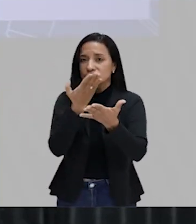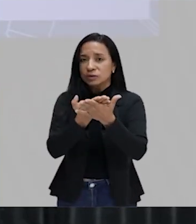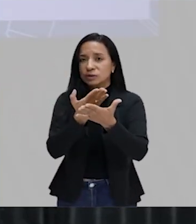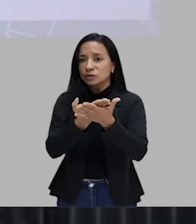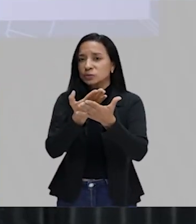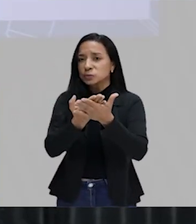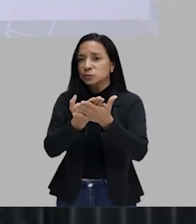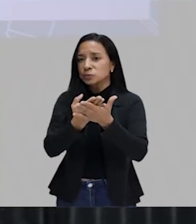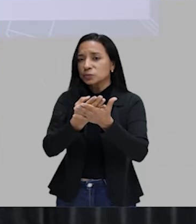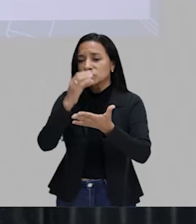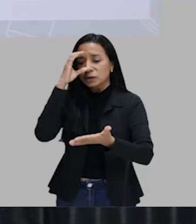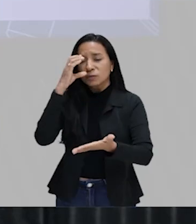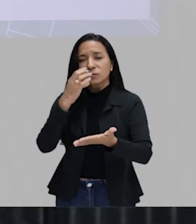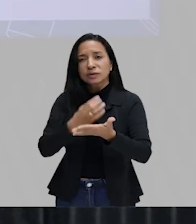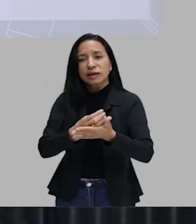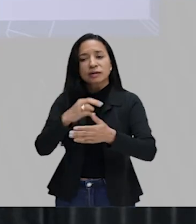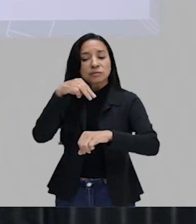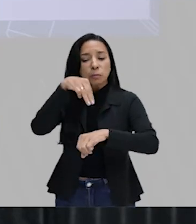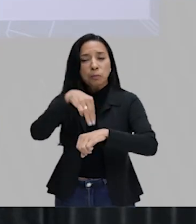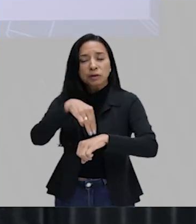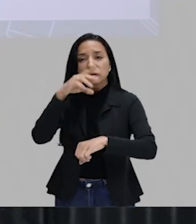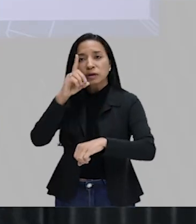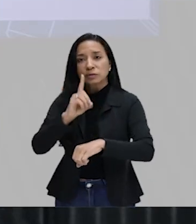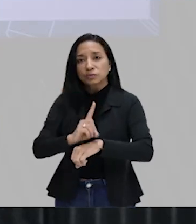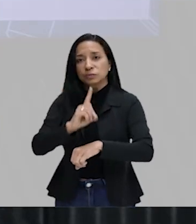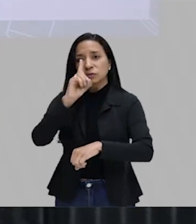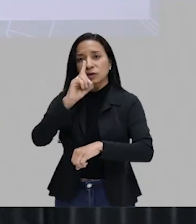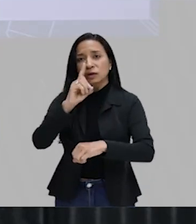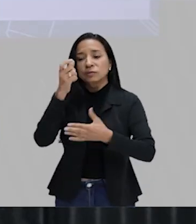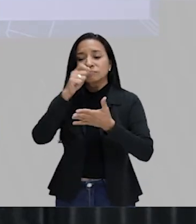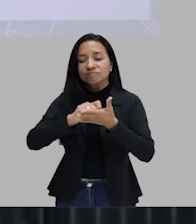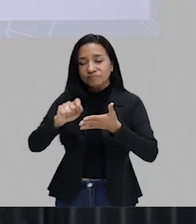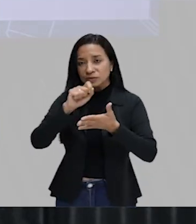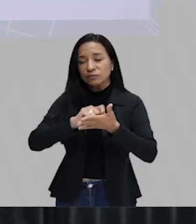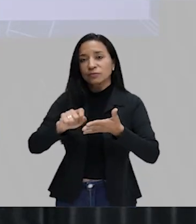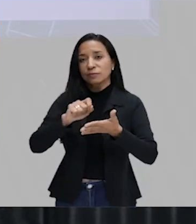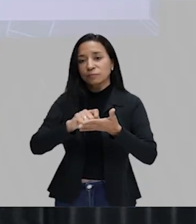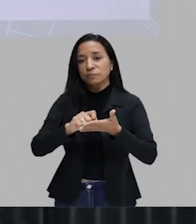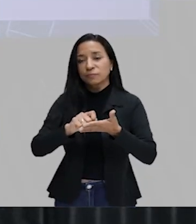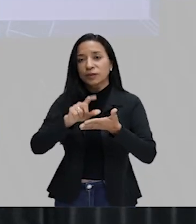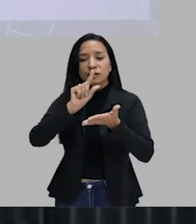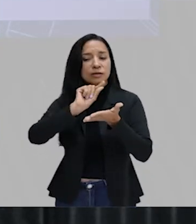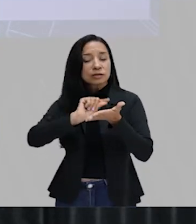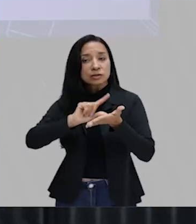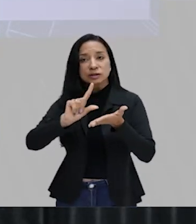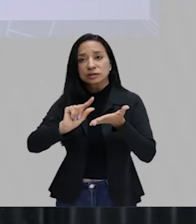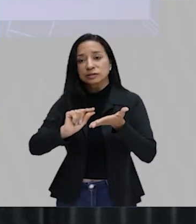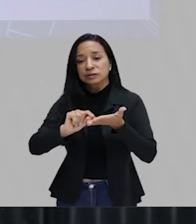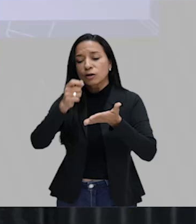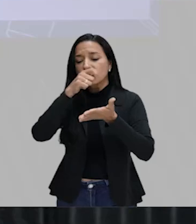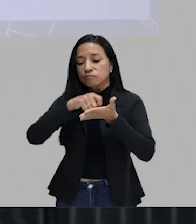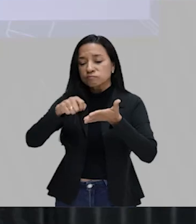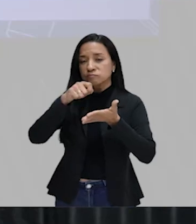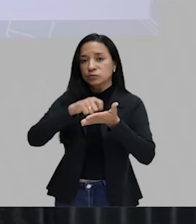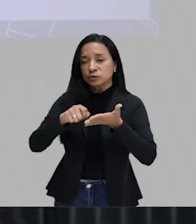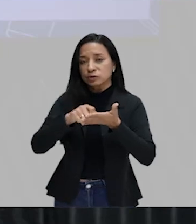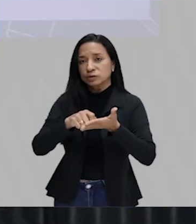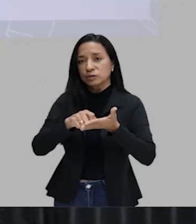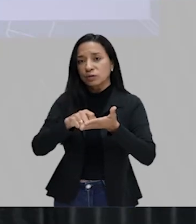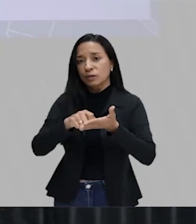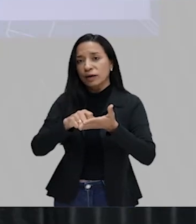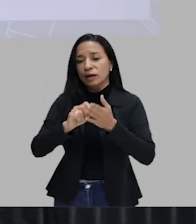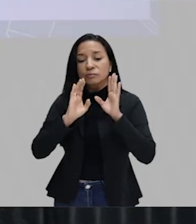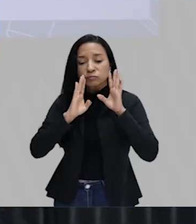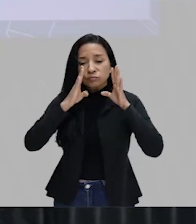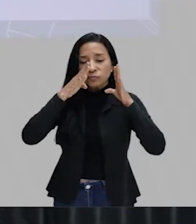pessoas que se dispõem a estudar e a escrever. E quando se escreve um artigo, se tem a intenção de levar